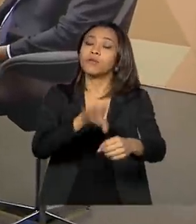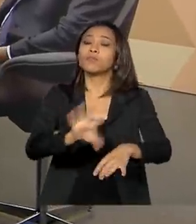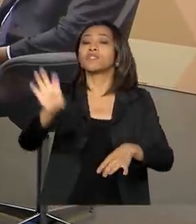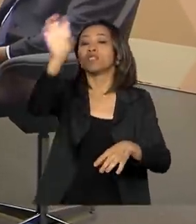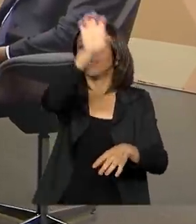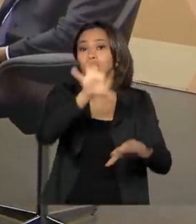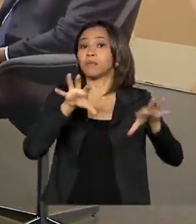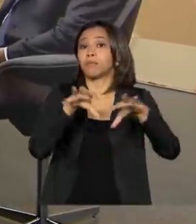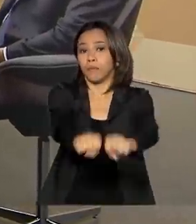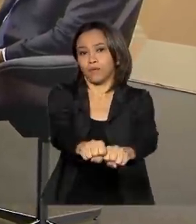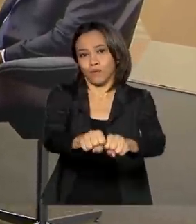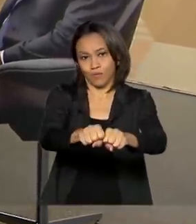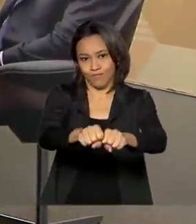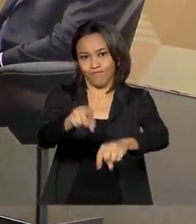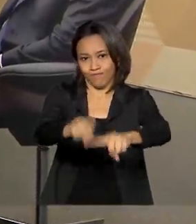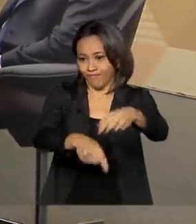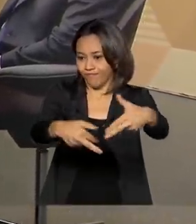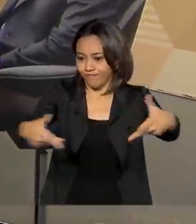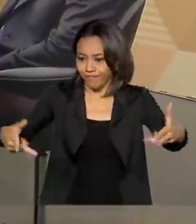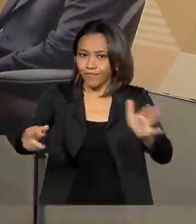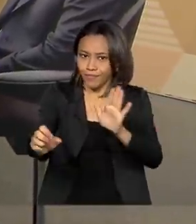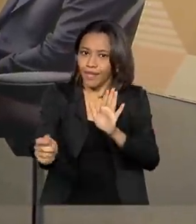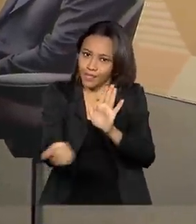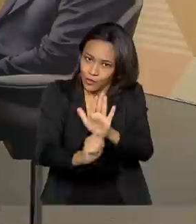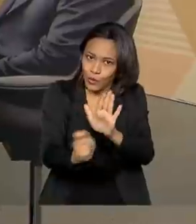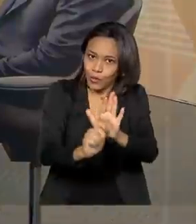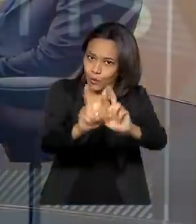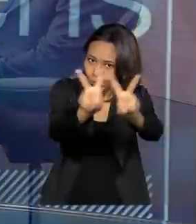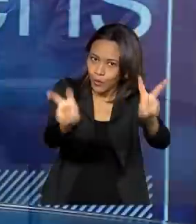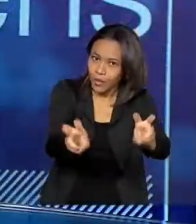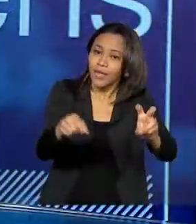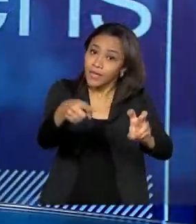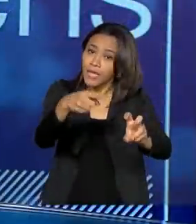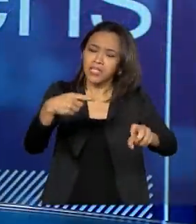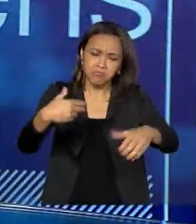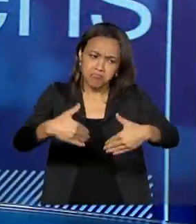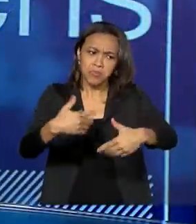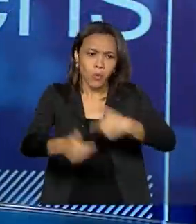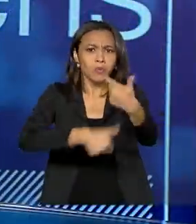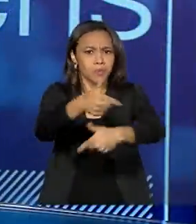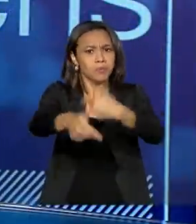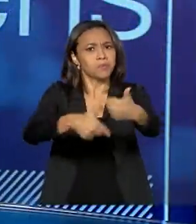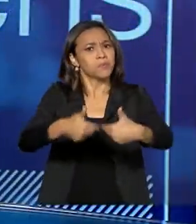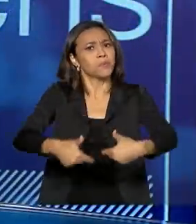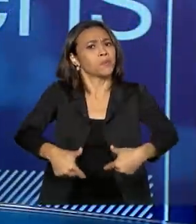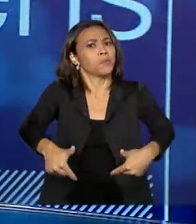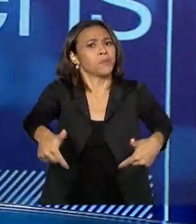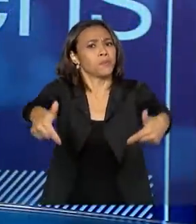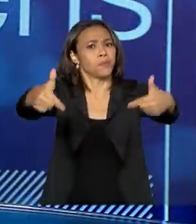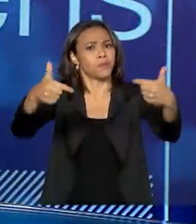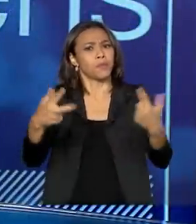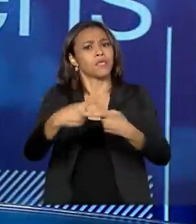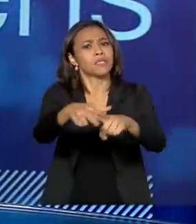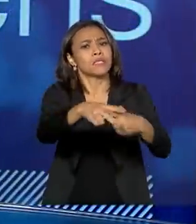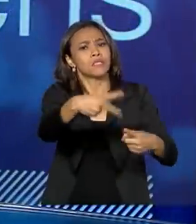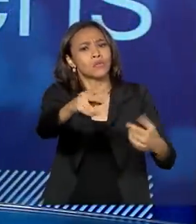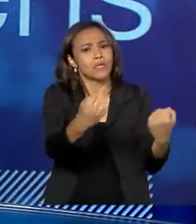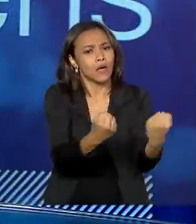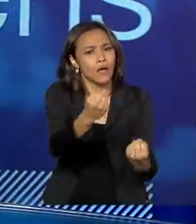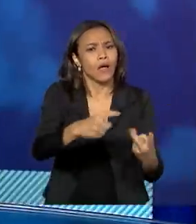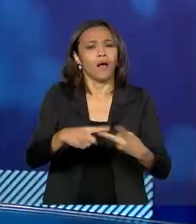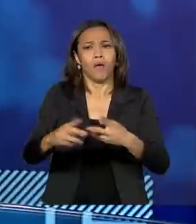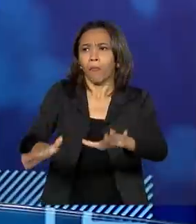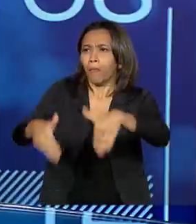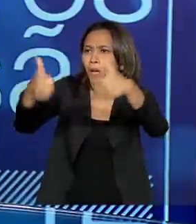apreensão. Então, com isso, a polícia tem o reaparelhamento e consegue aí fazer mais apreensões e com